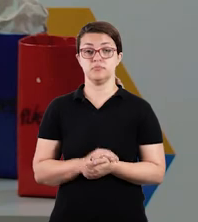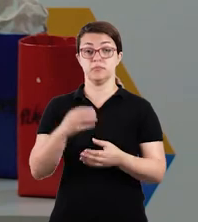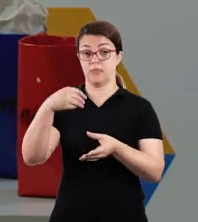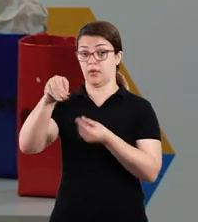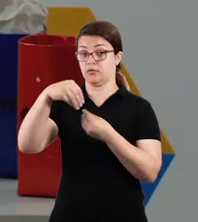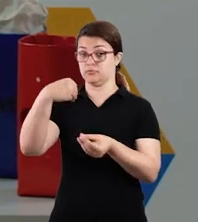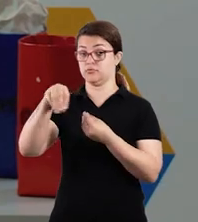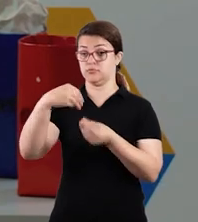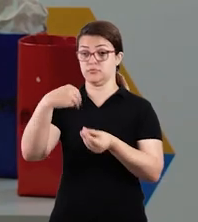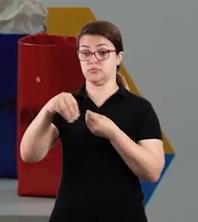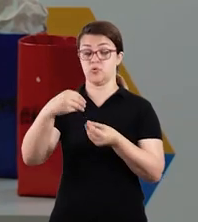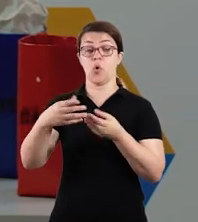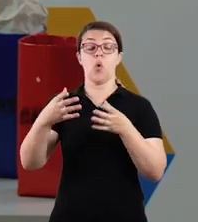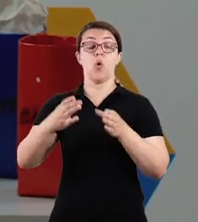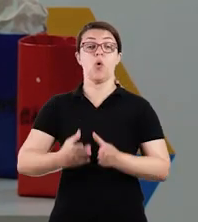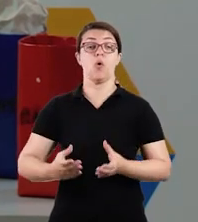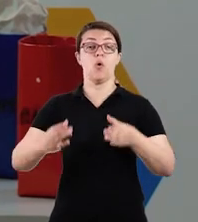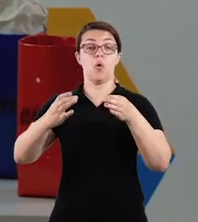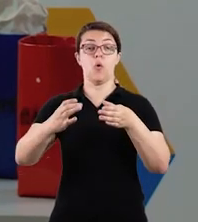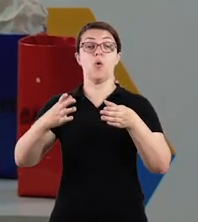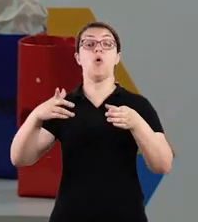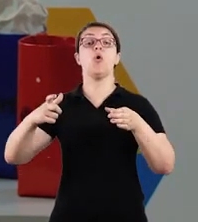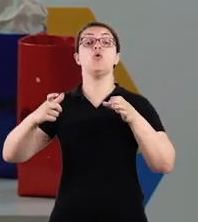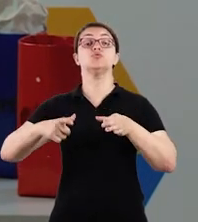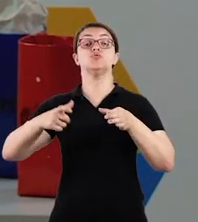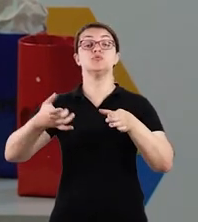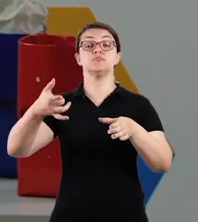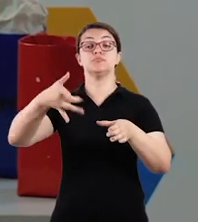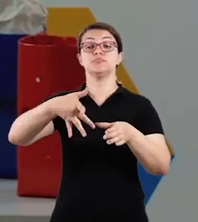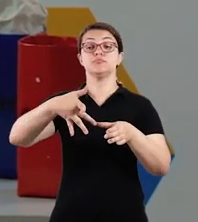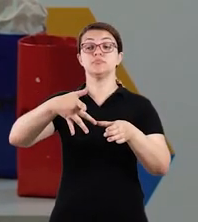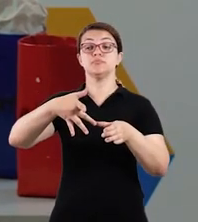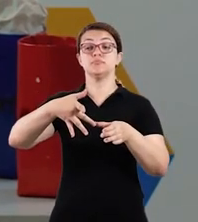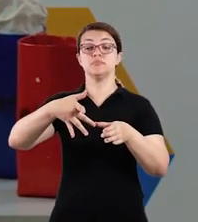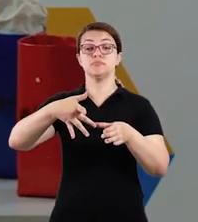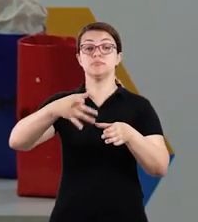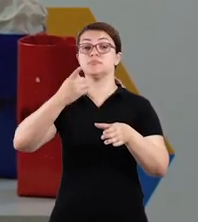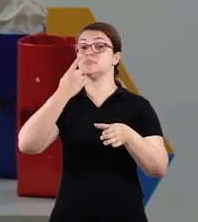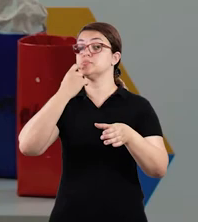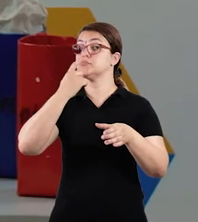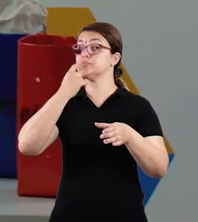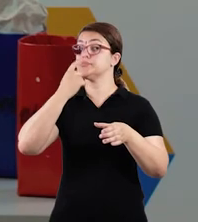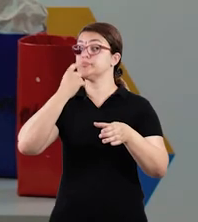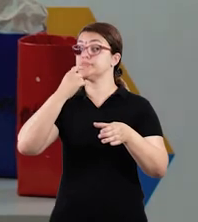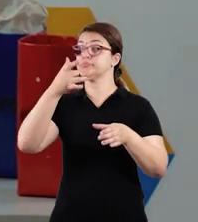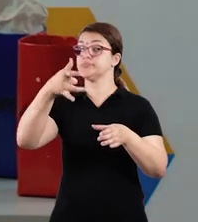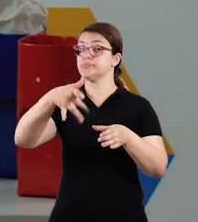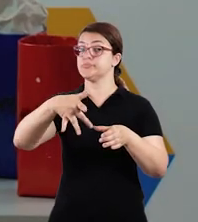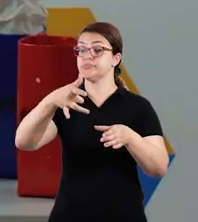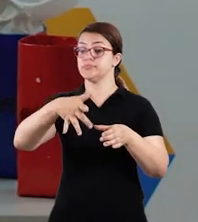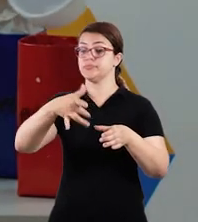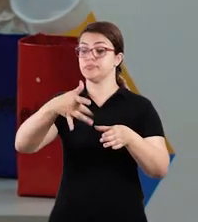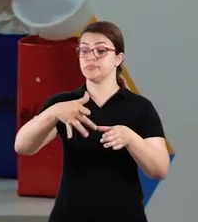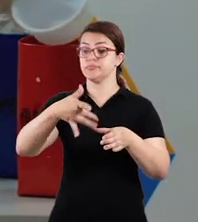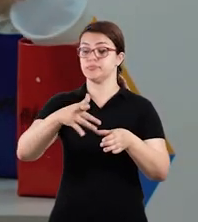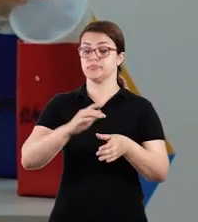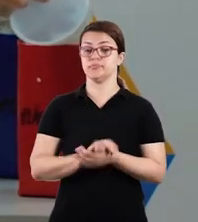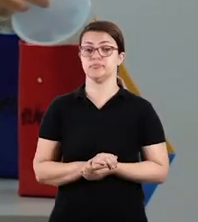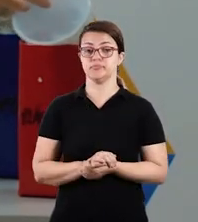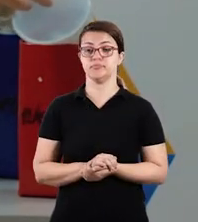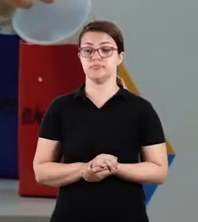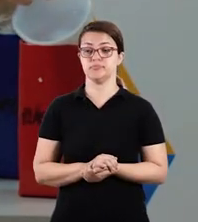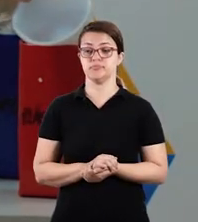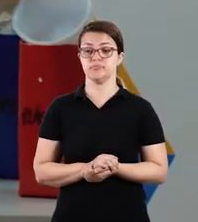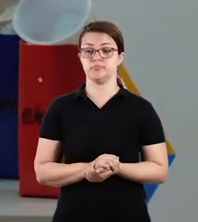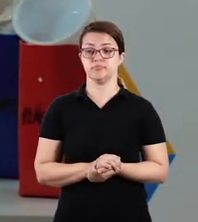o plástico. Onde que eu reciclo o plástico? Isso mesmo. Na latinha vermelha. Então, jogar aqui o nosso